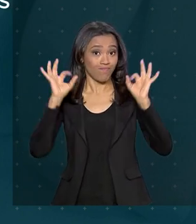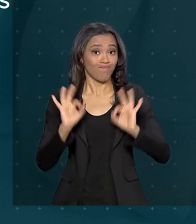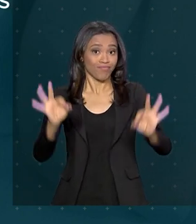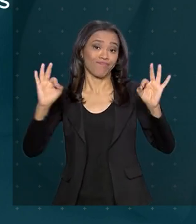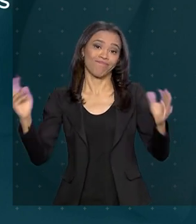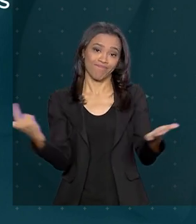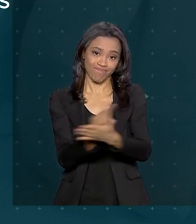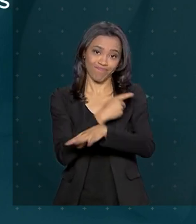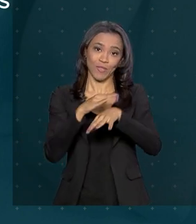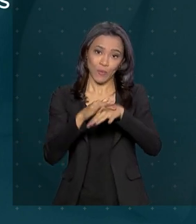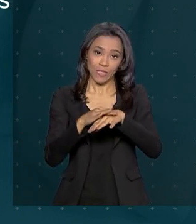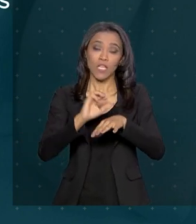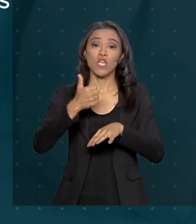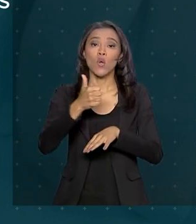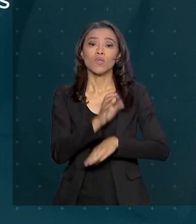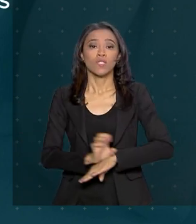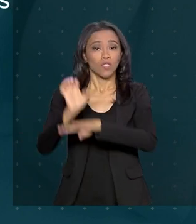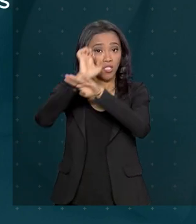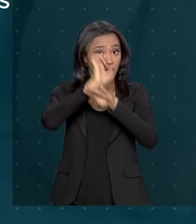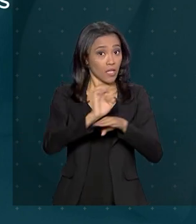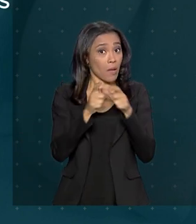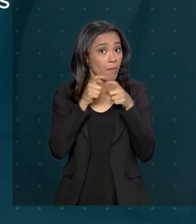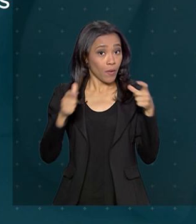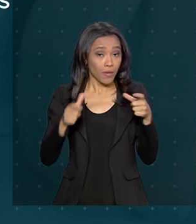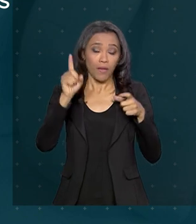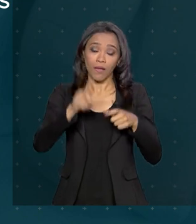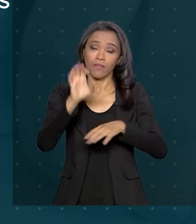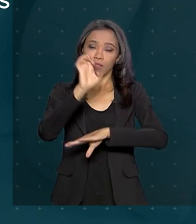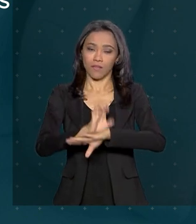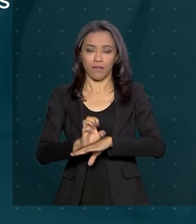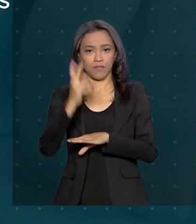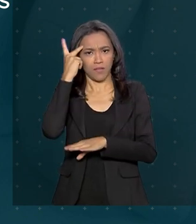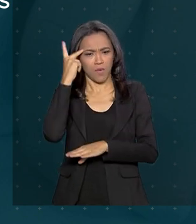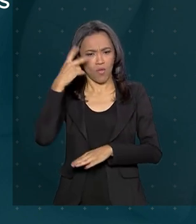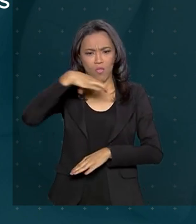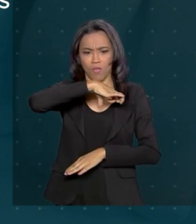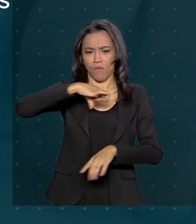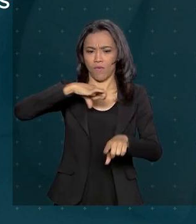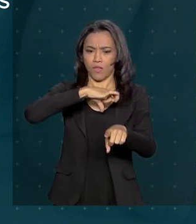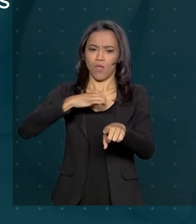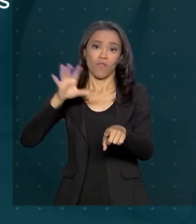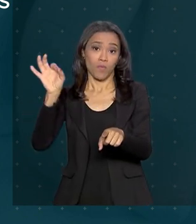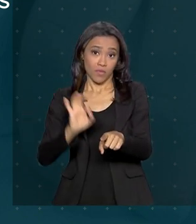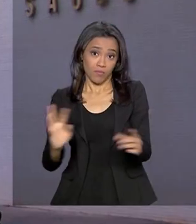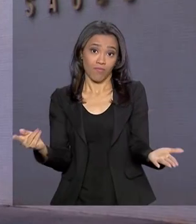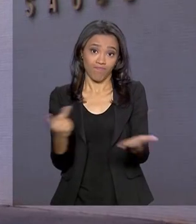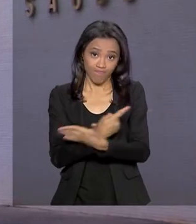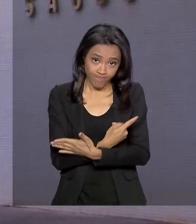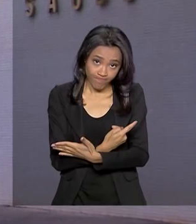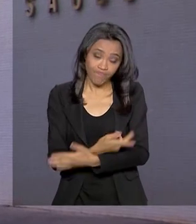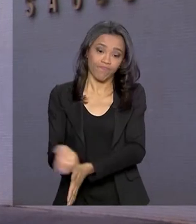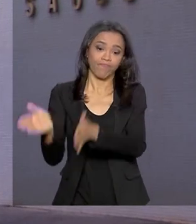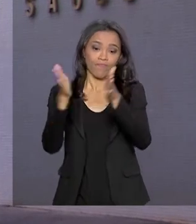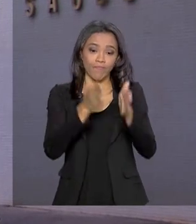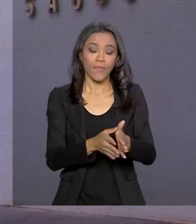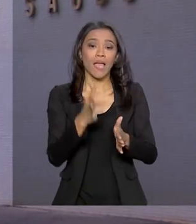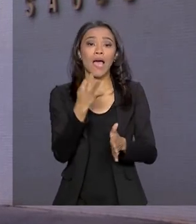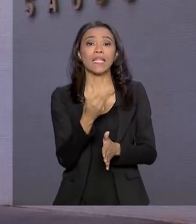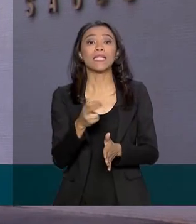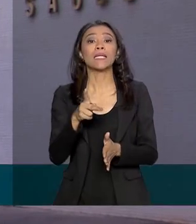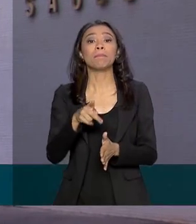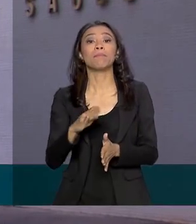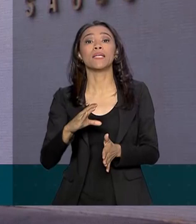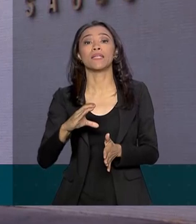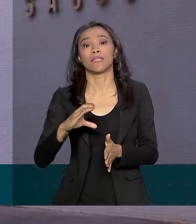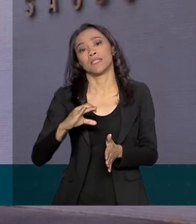em 11 estados. O maior número é em São Paulo, com 99% dos casos. A tríplice viral vacina